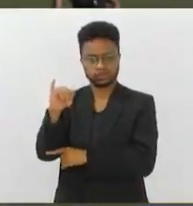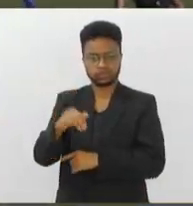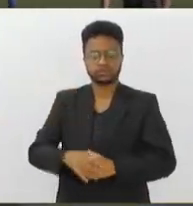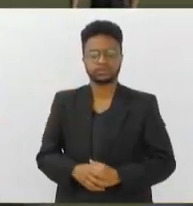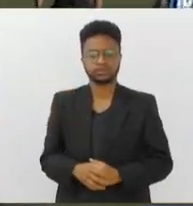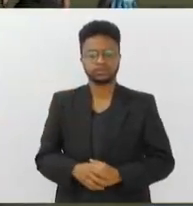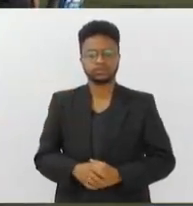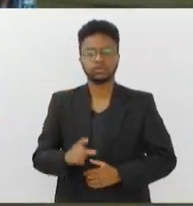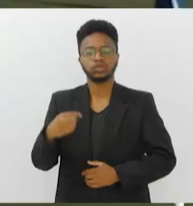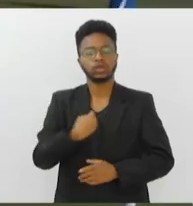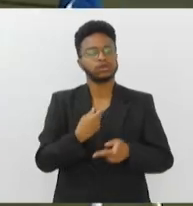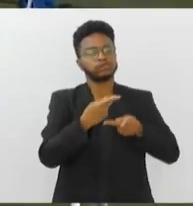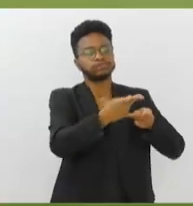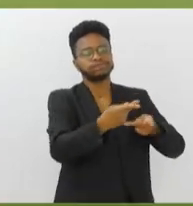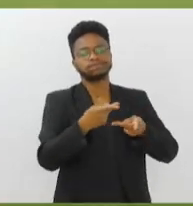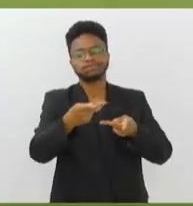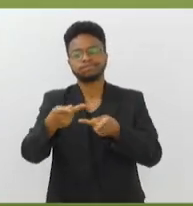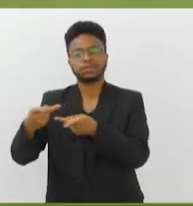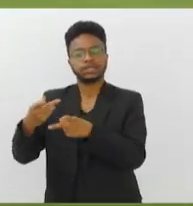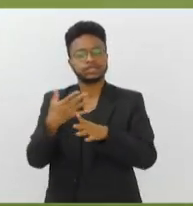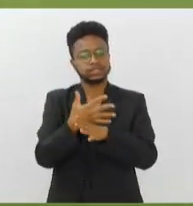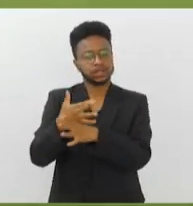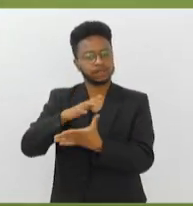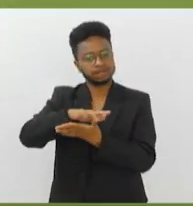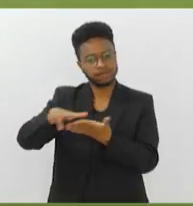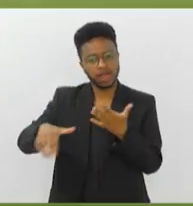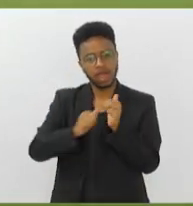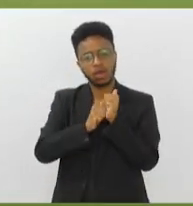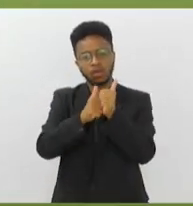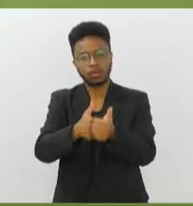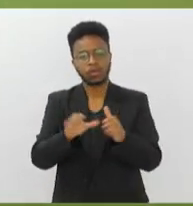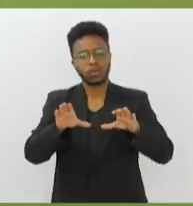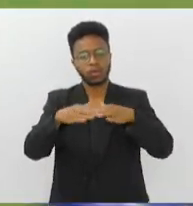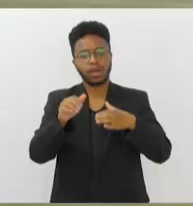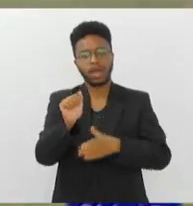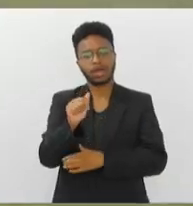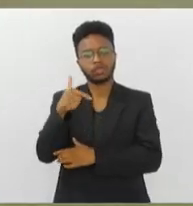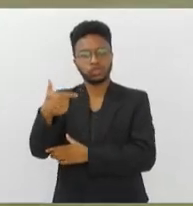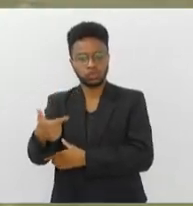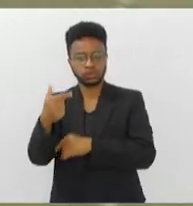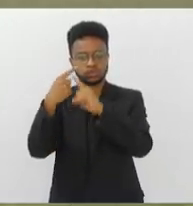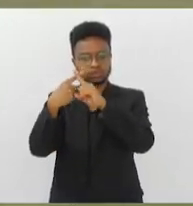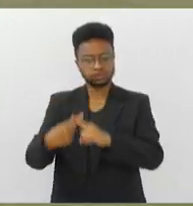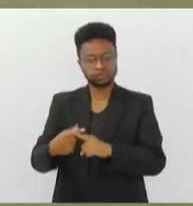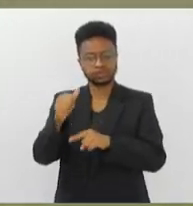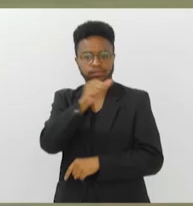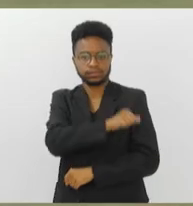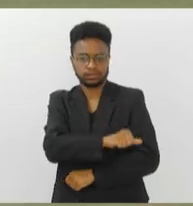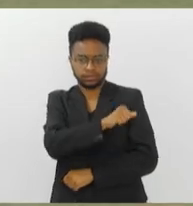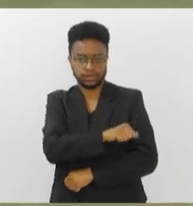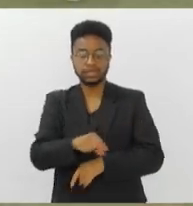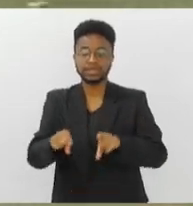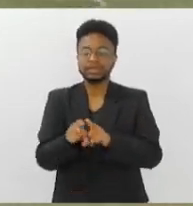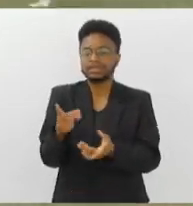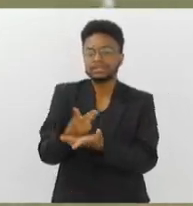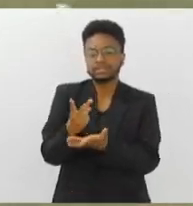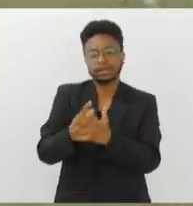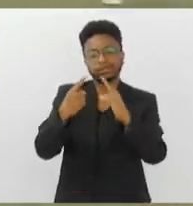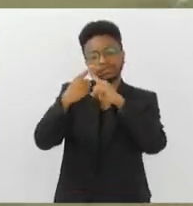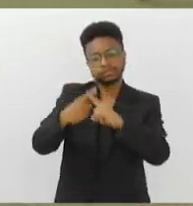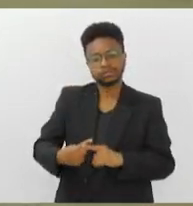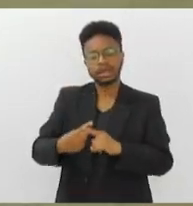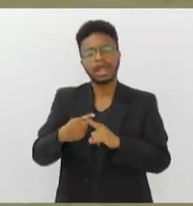Viajamos todo o estado do Rio acompanhando a Série A2 do Campeonato Carioca. A cada jogo, os torcedores ficavam na